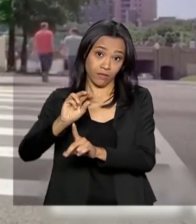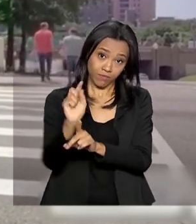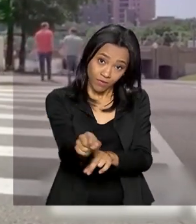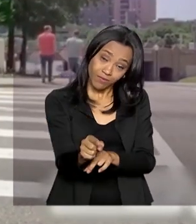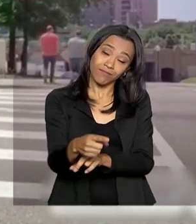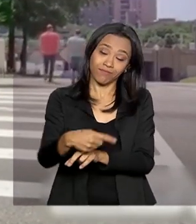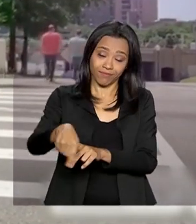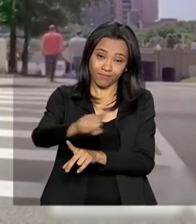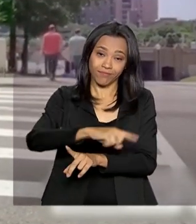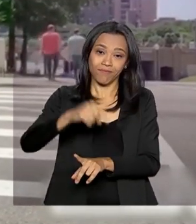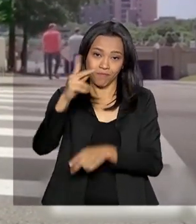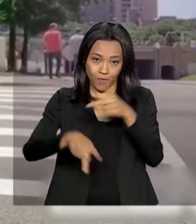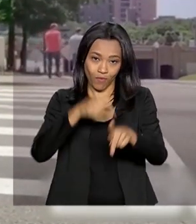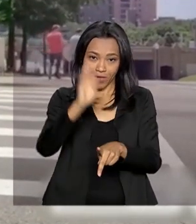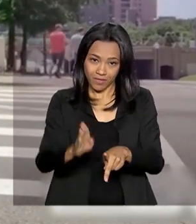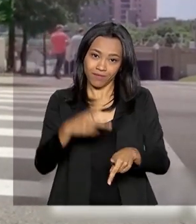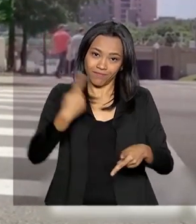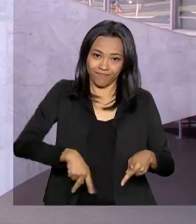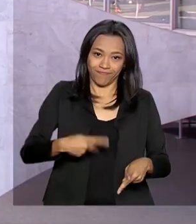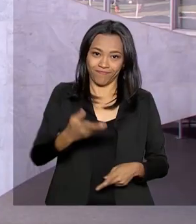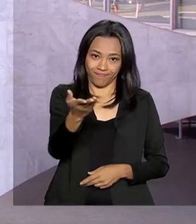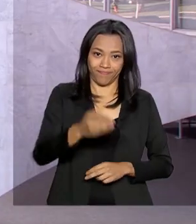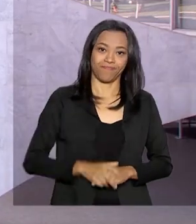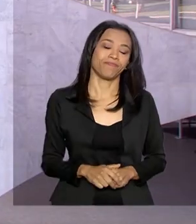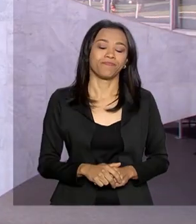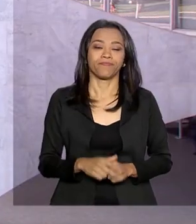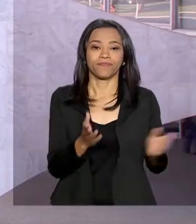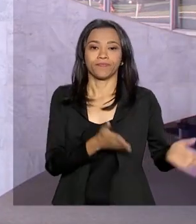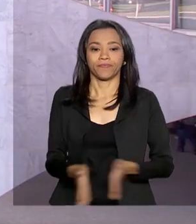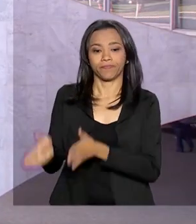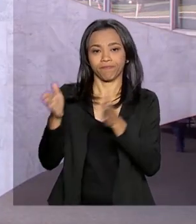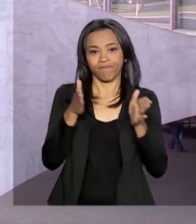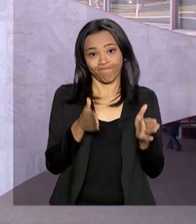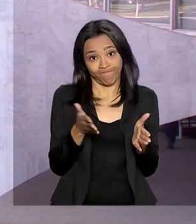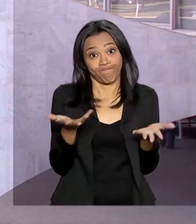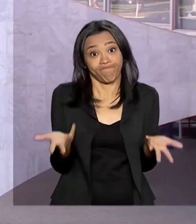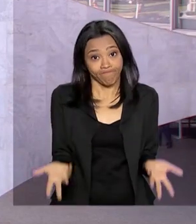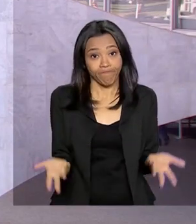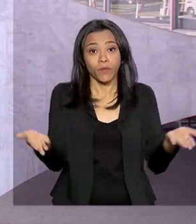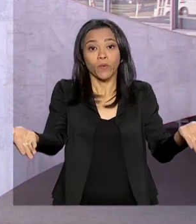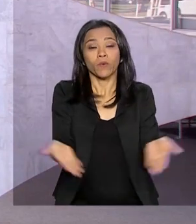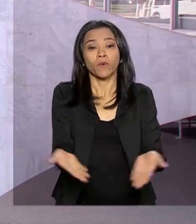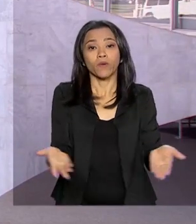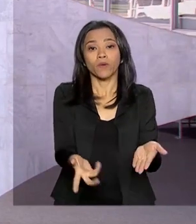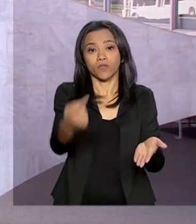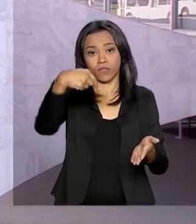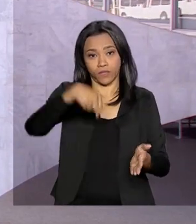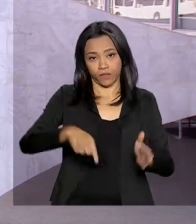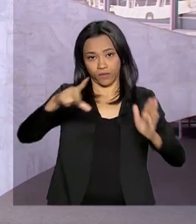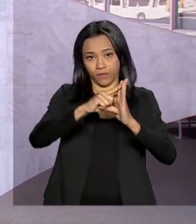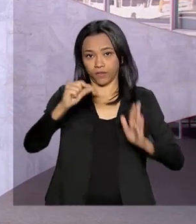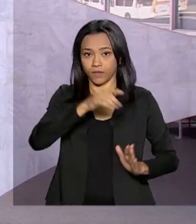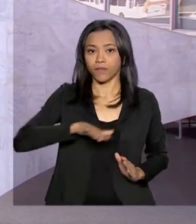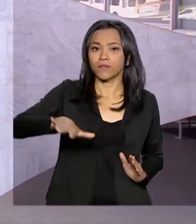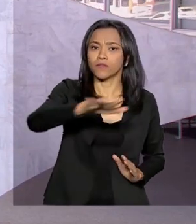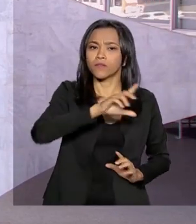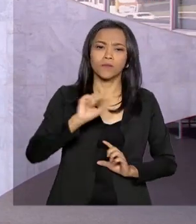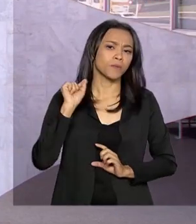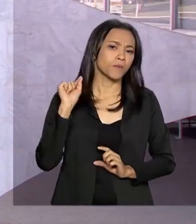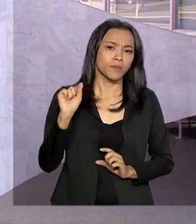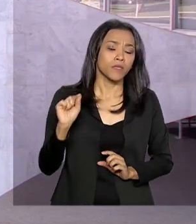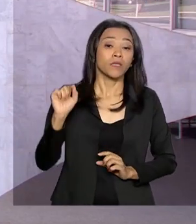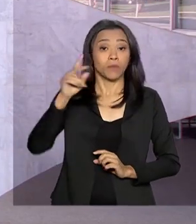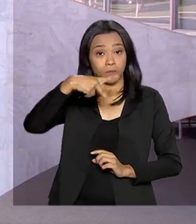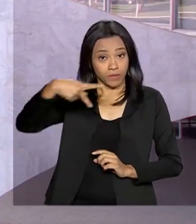Dallas, no Texas, Luana Karen. Bem, Carla, e hoje aqui no Palácio do Planalto, o presidente